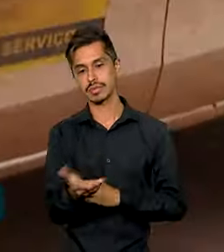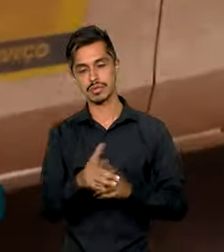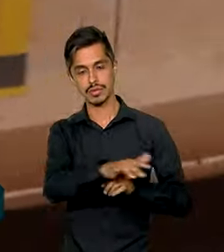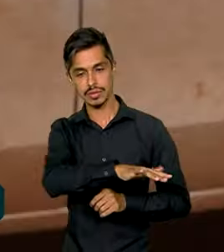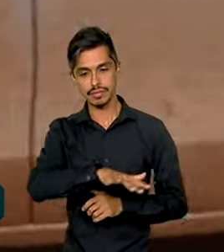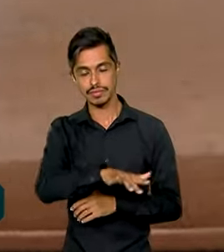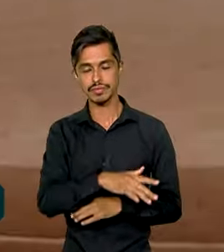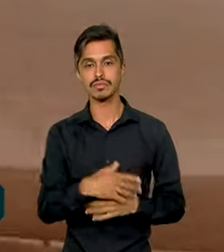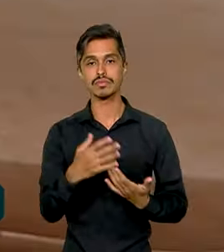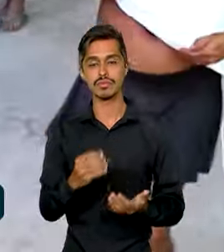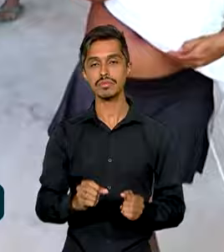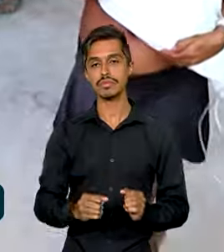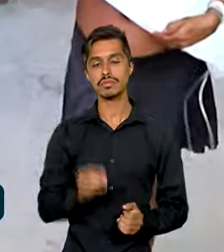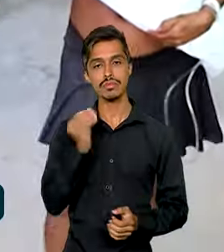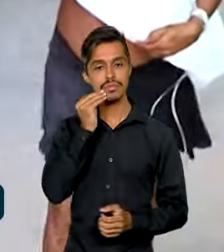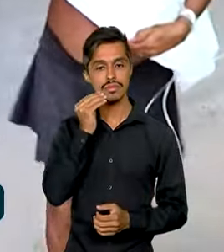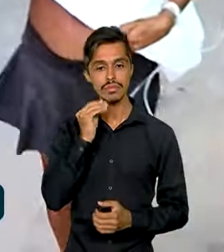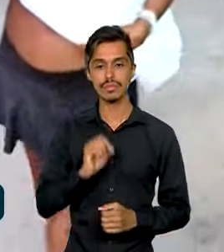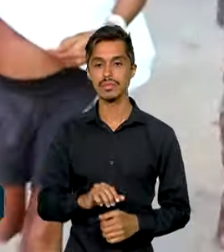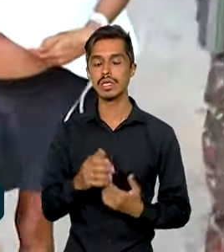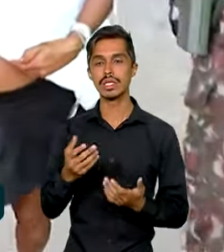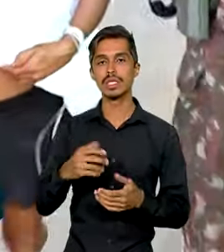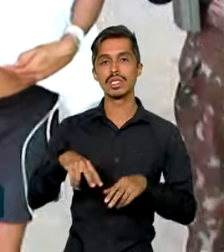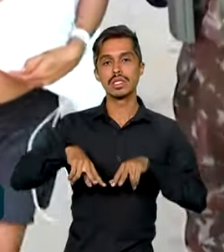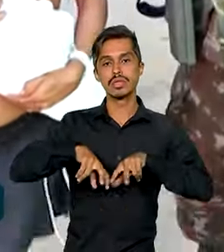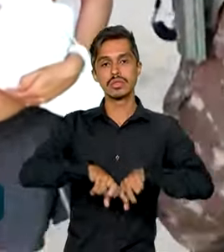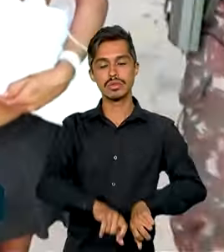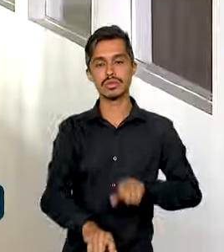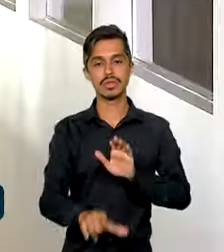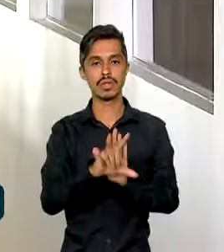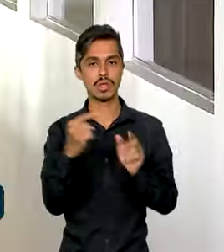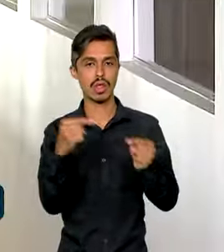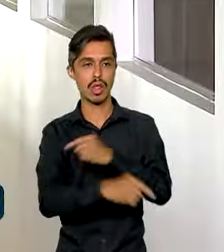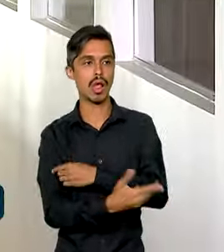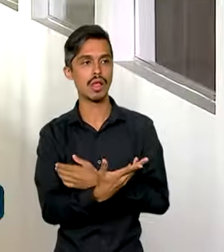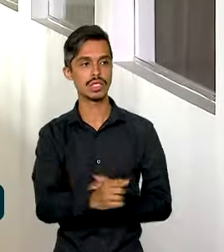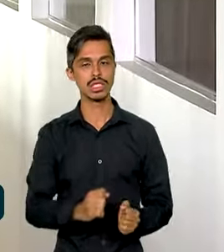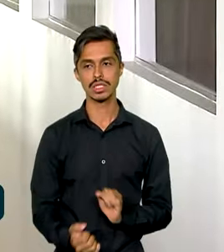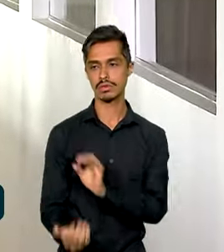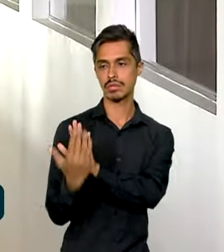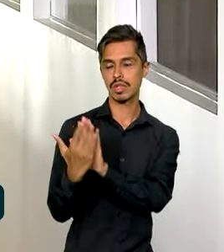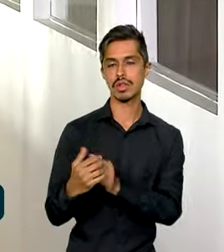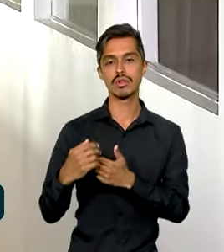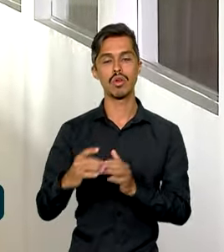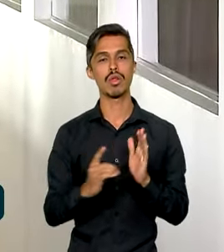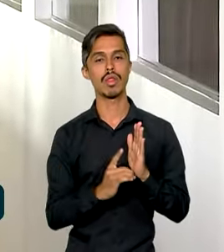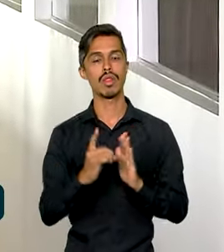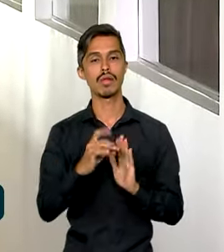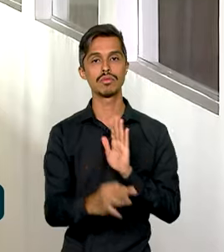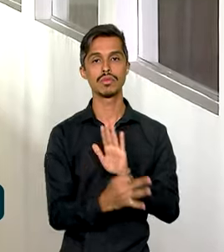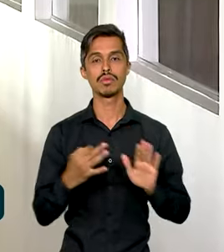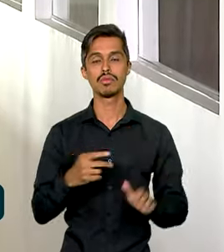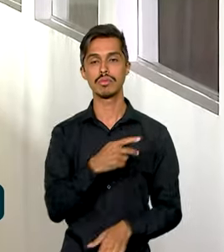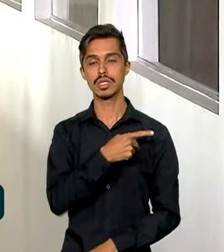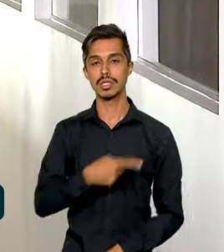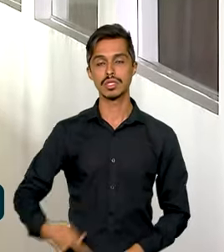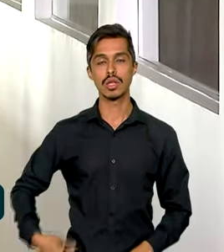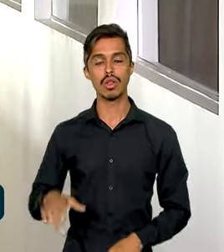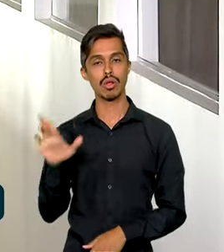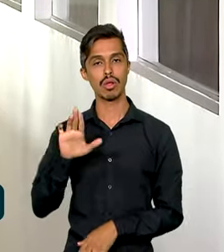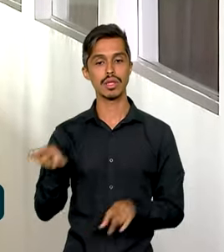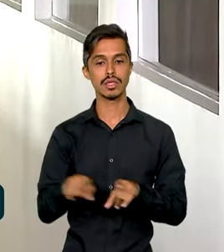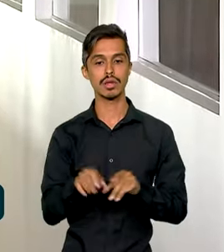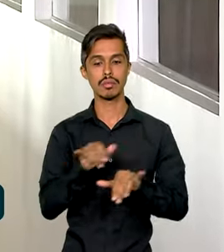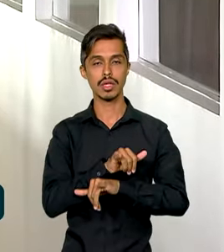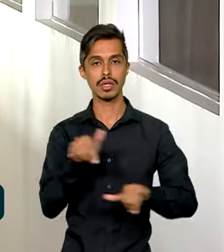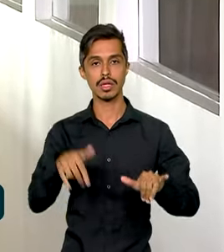região para frear a atuação de garimpeiros no território. De acordo com o decreto assinado pelo presidente Lula e publicado